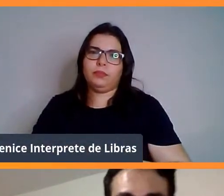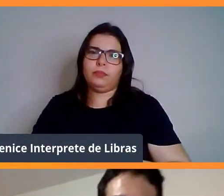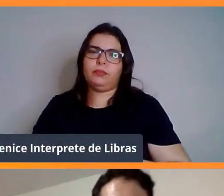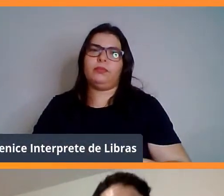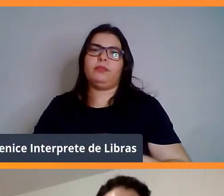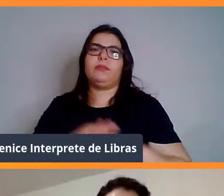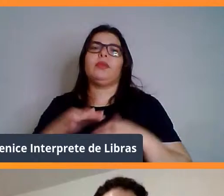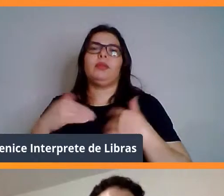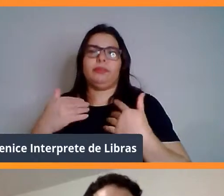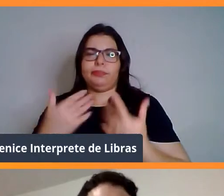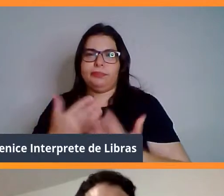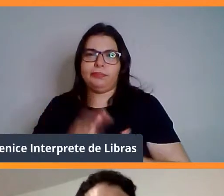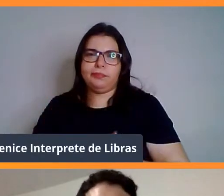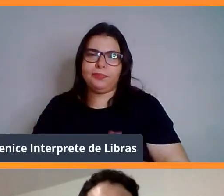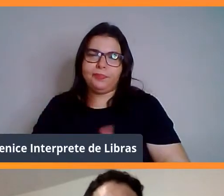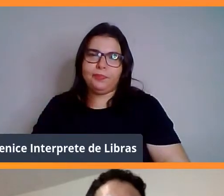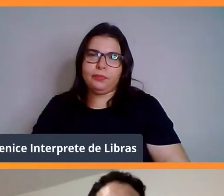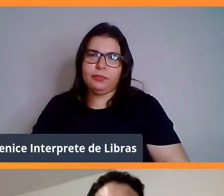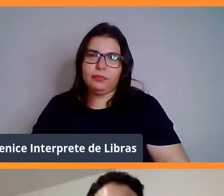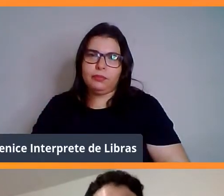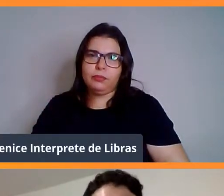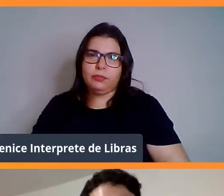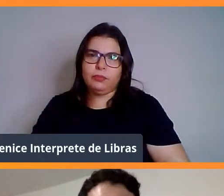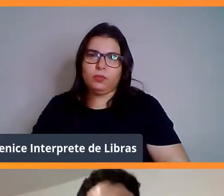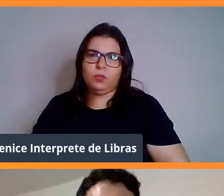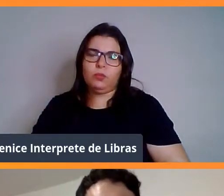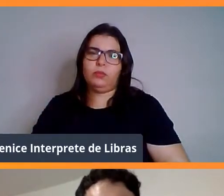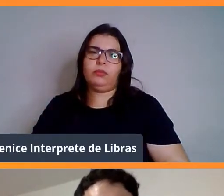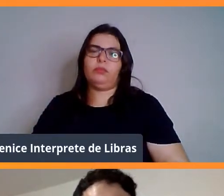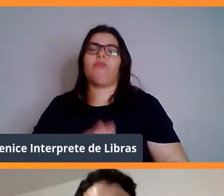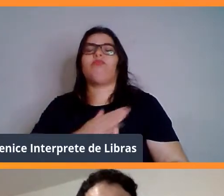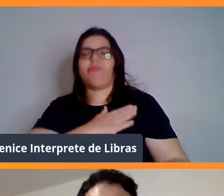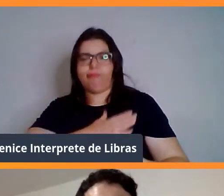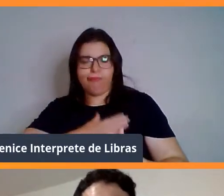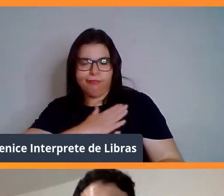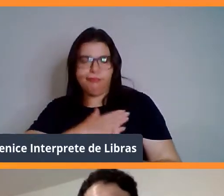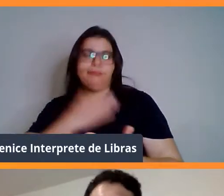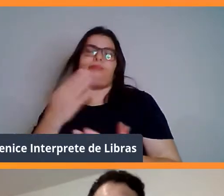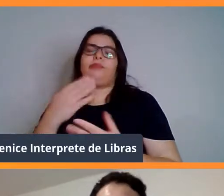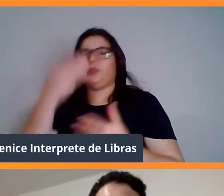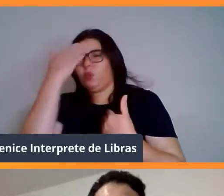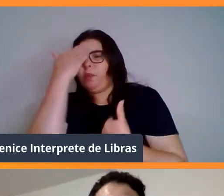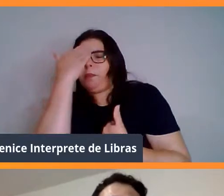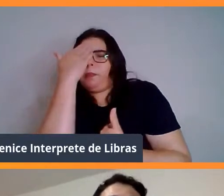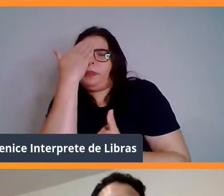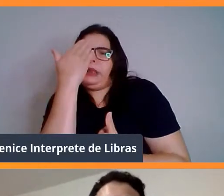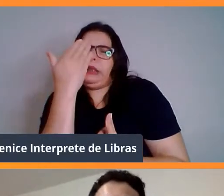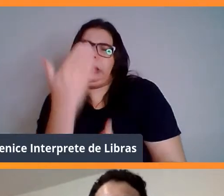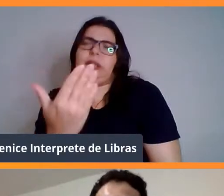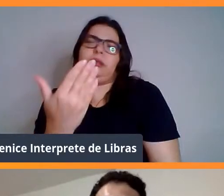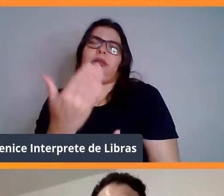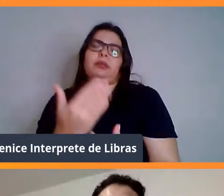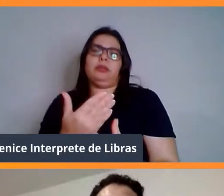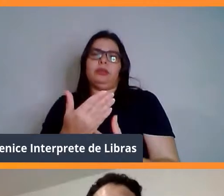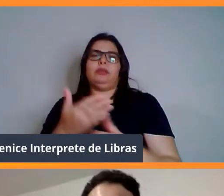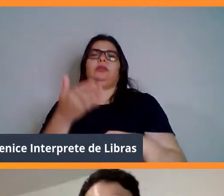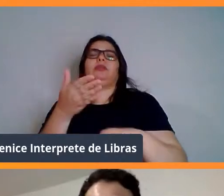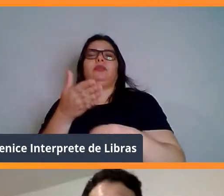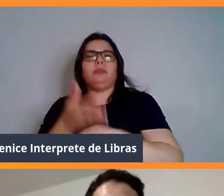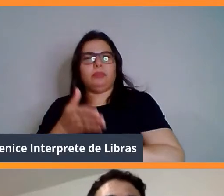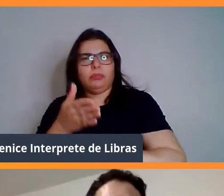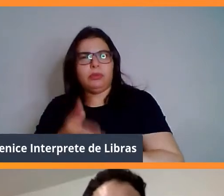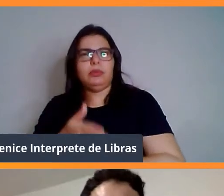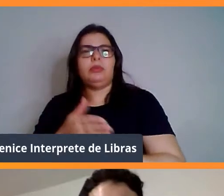Excelente, gente. Olha só, professor Mossoró, a gente gostaria de agradecer, tá, a sua participação, agradecer ao Daniel, ao